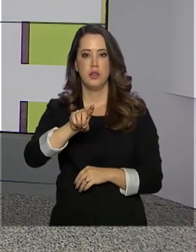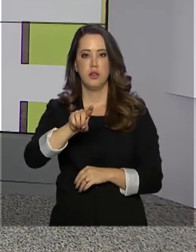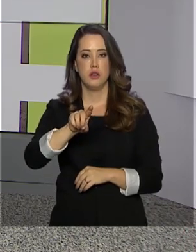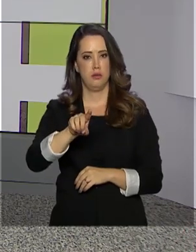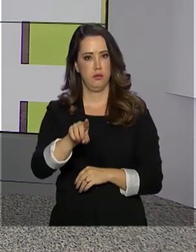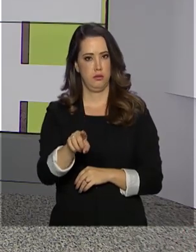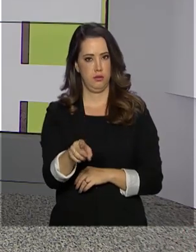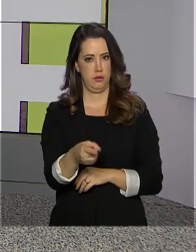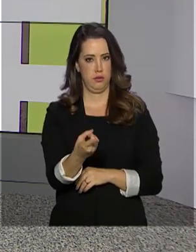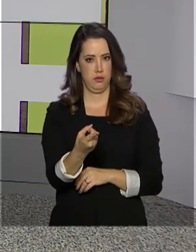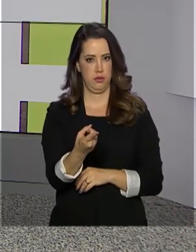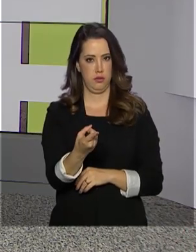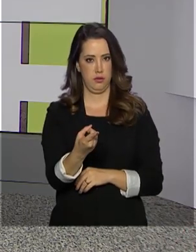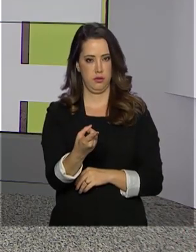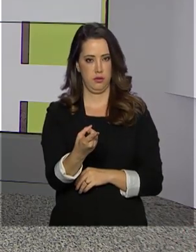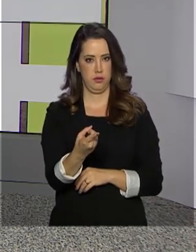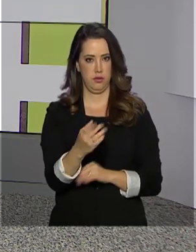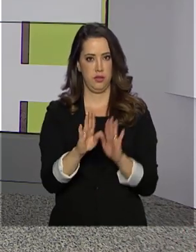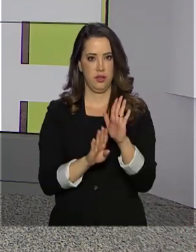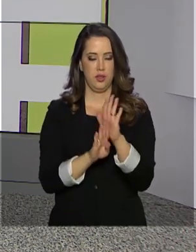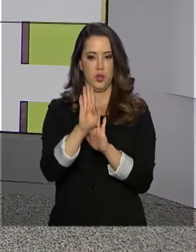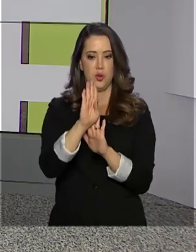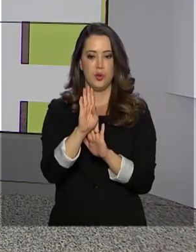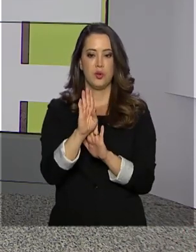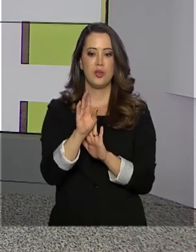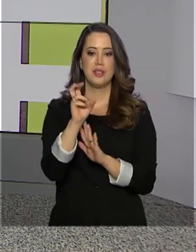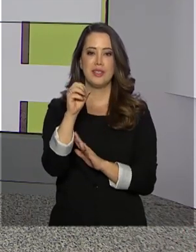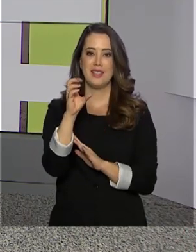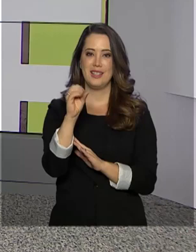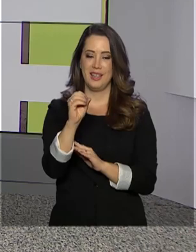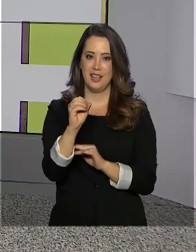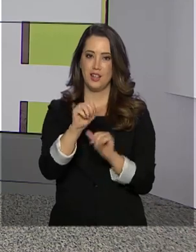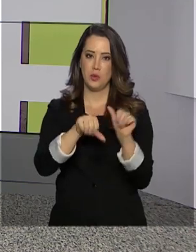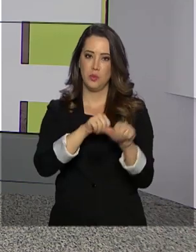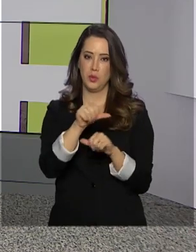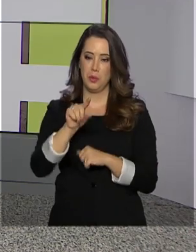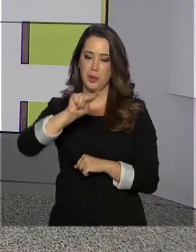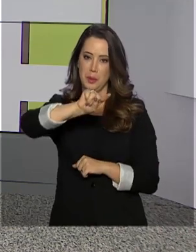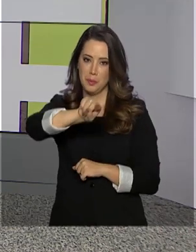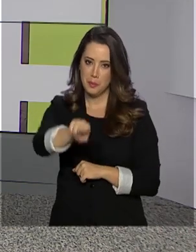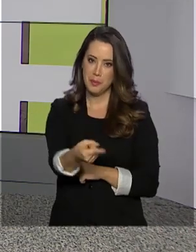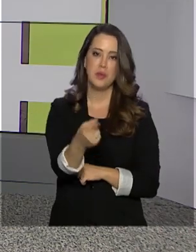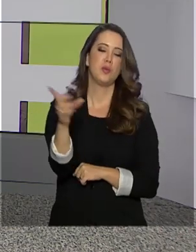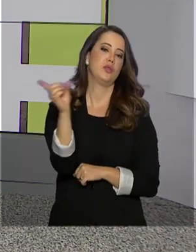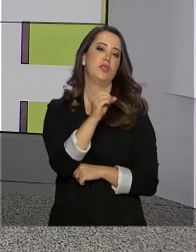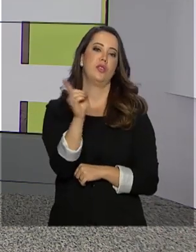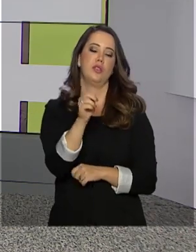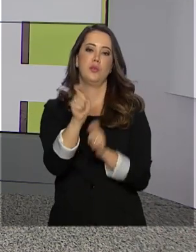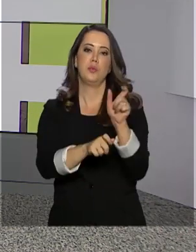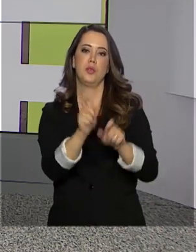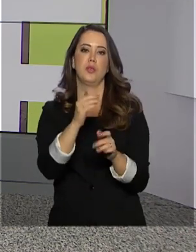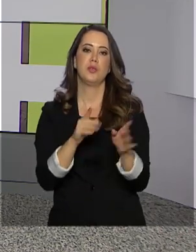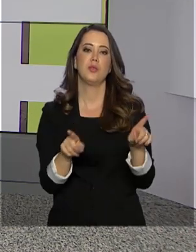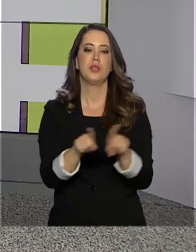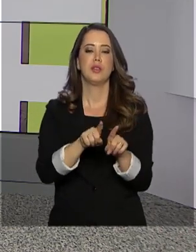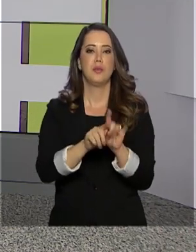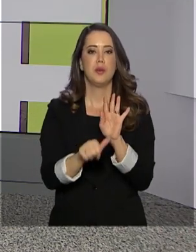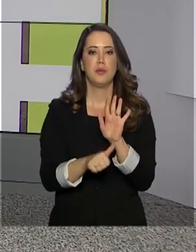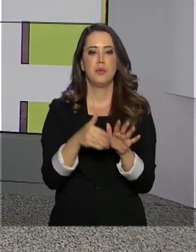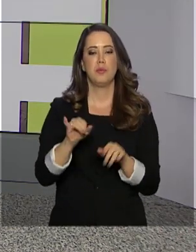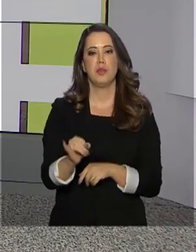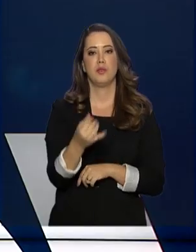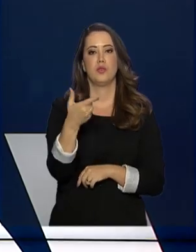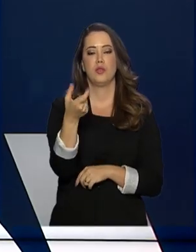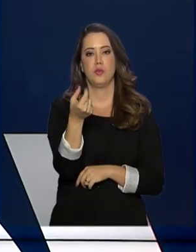passageiro, também vai subir de 500 para 1 mil dólares por passageiro, também a partir de 1º de janeiro de 2020.